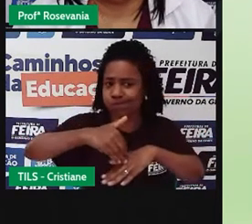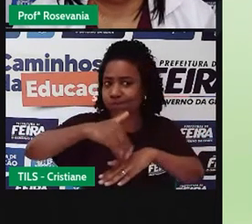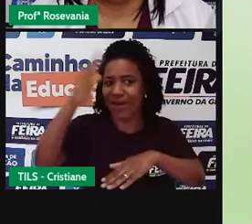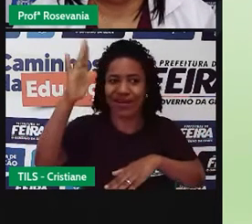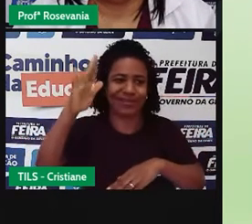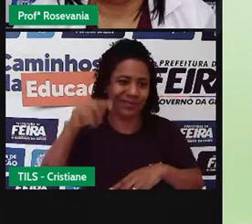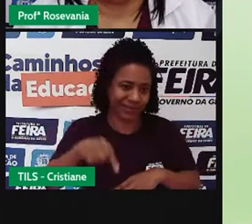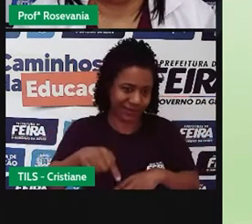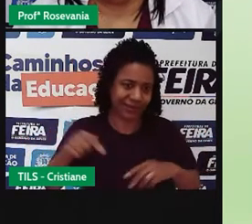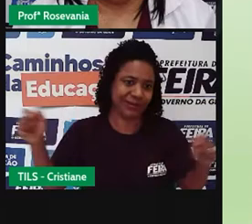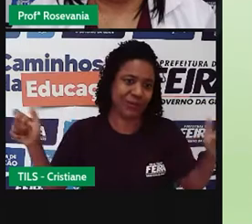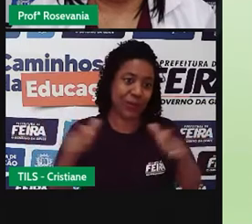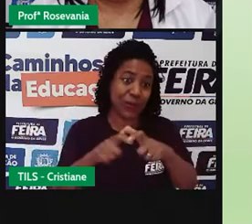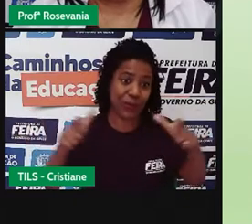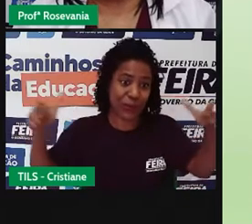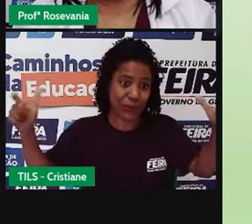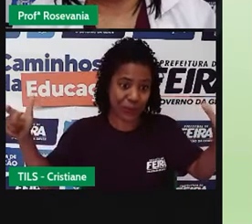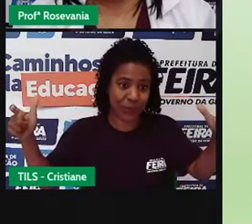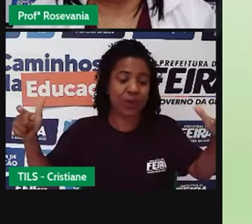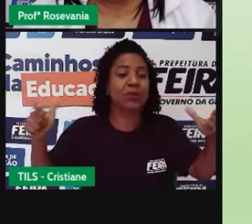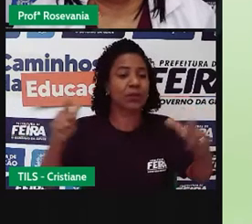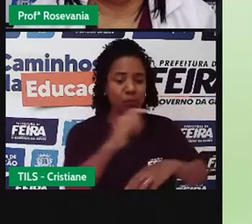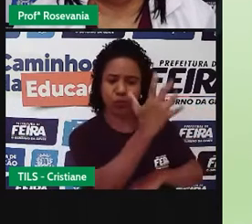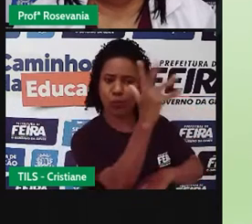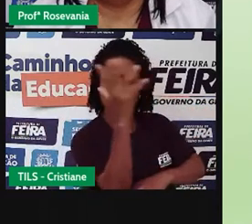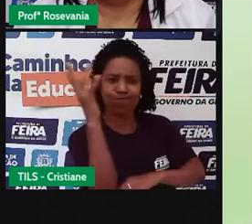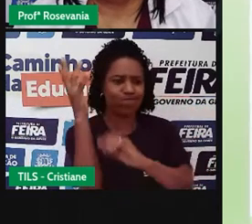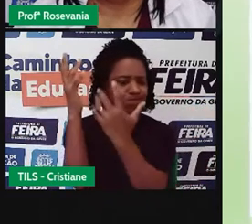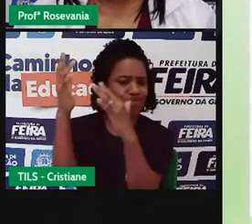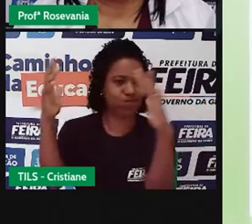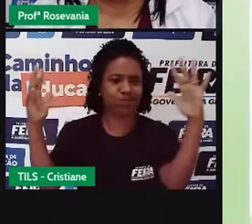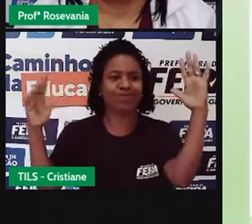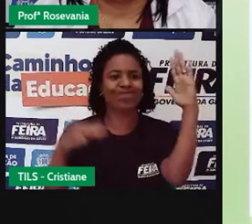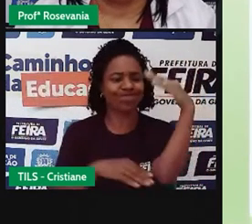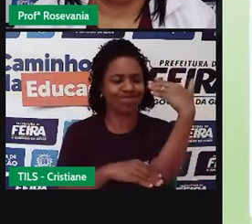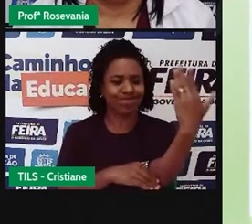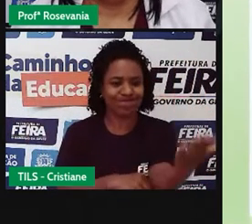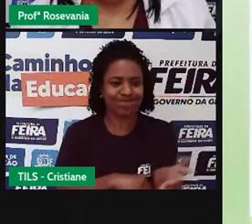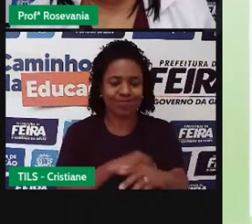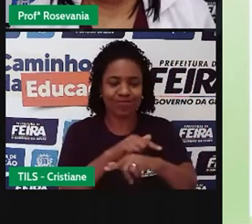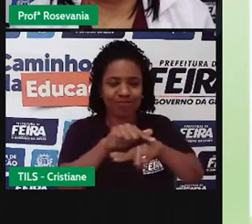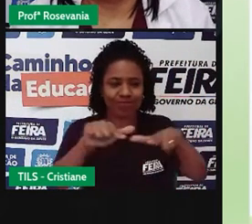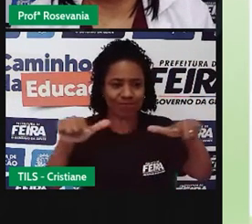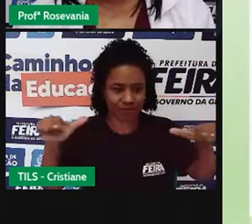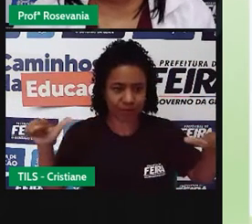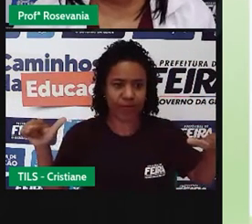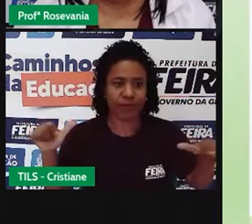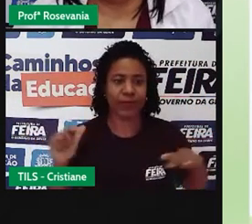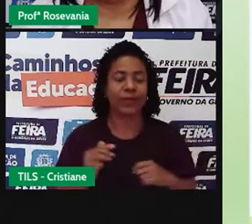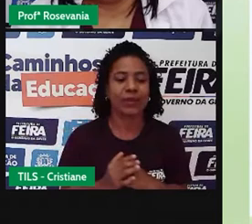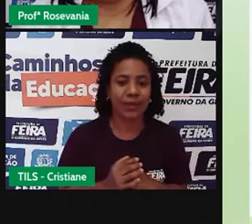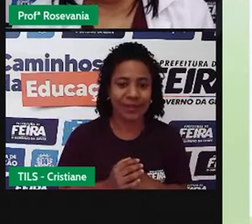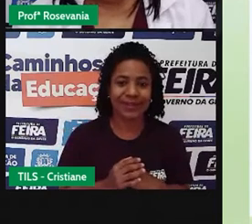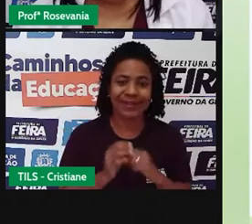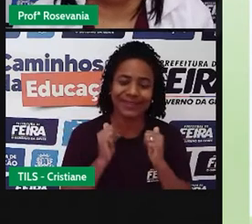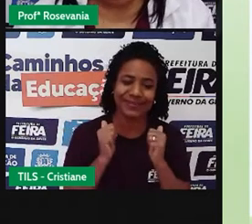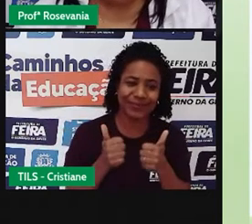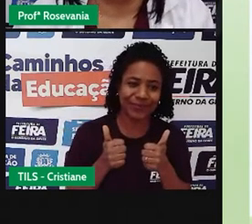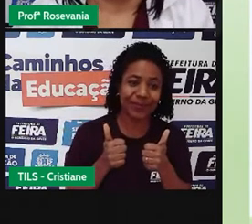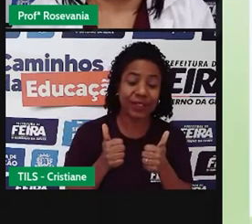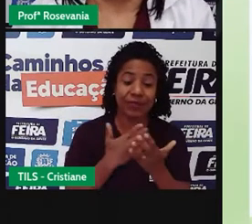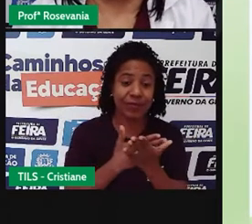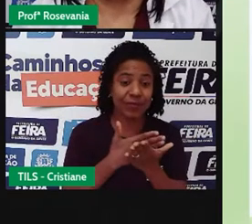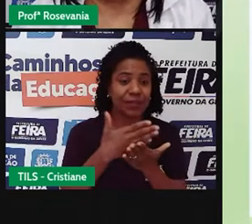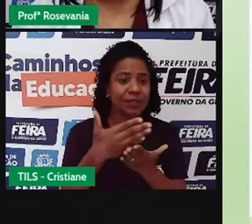a degradar toda essa área aqui de vegetação original que a gente chega. Bom, vamos começar falando, né, pela área do